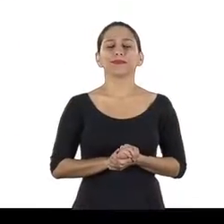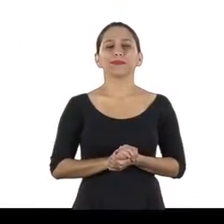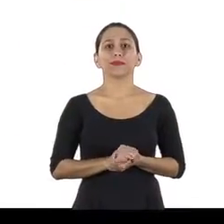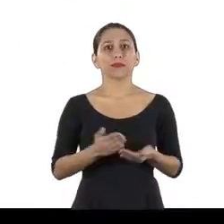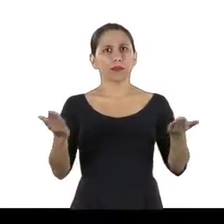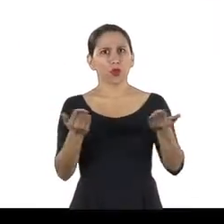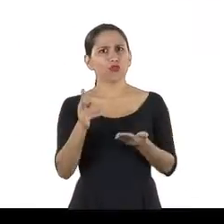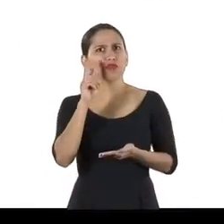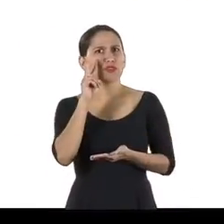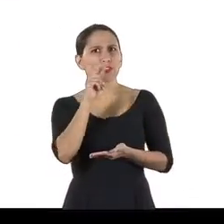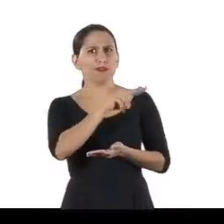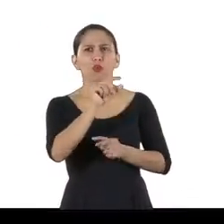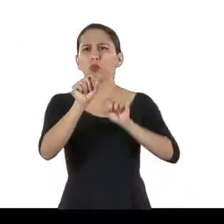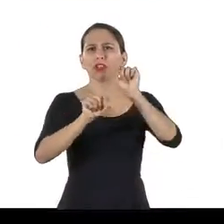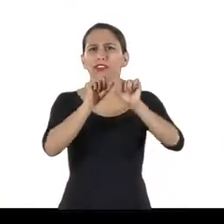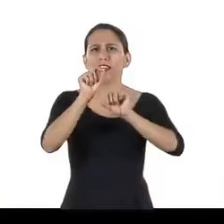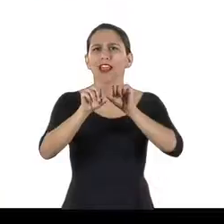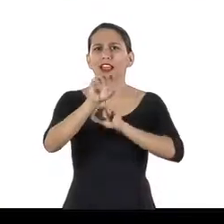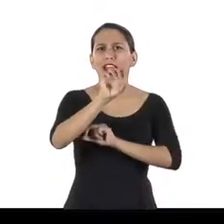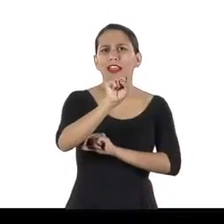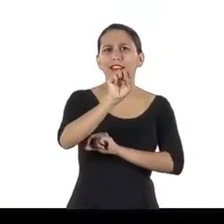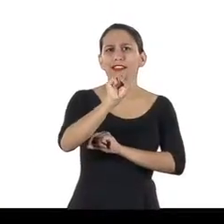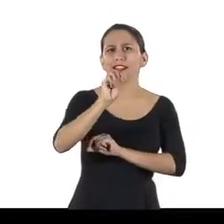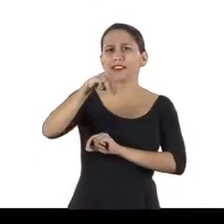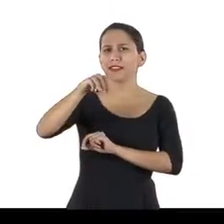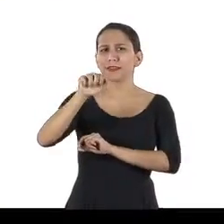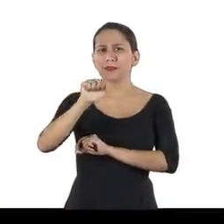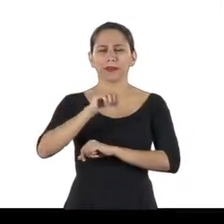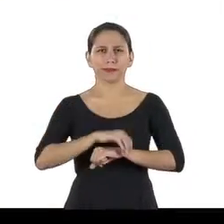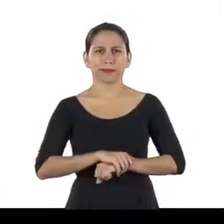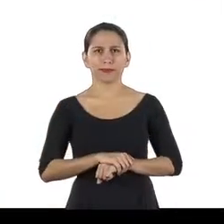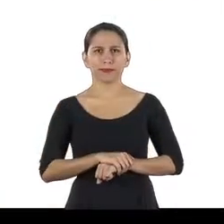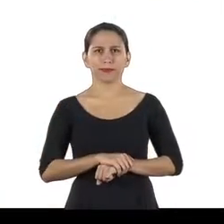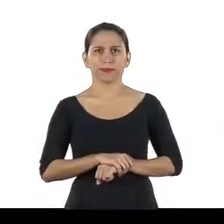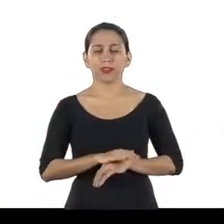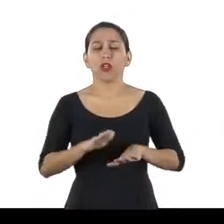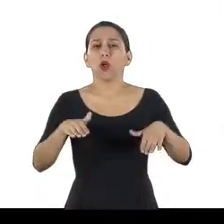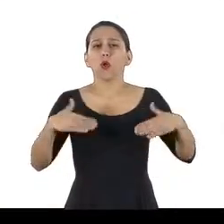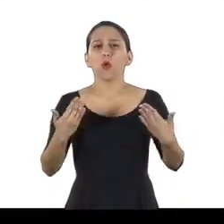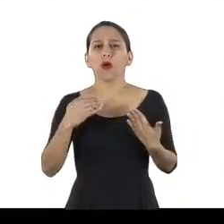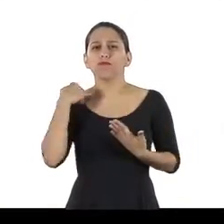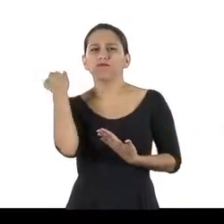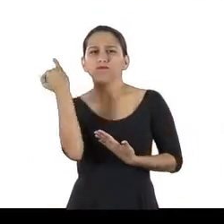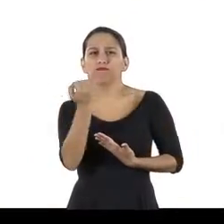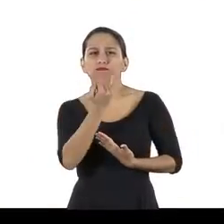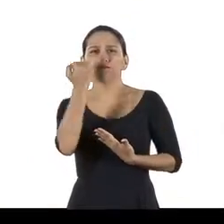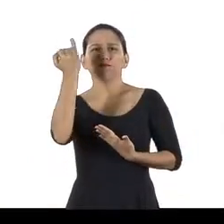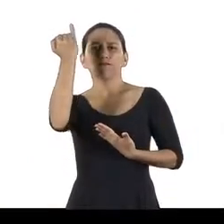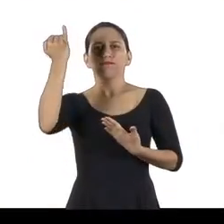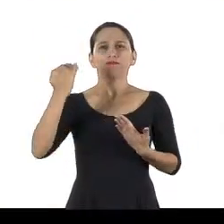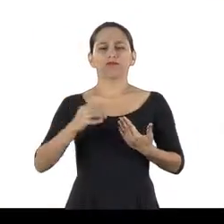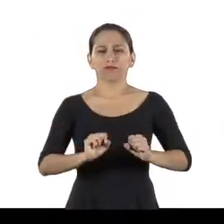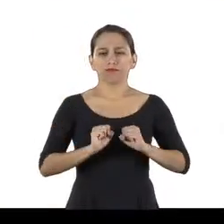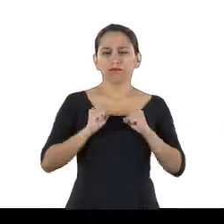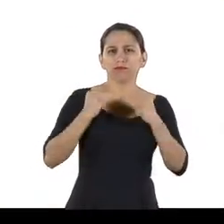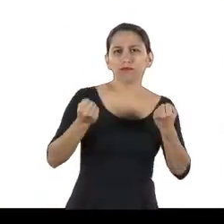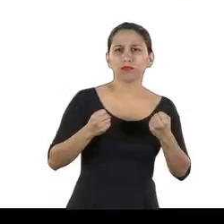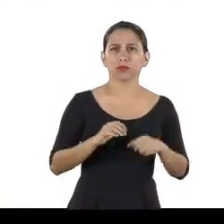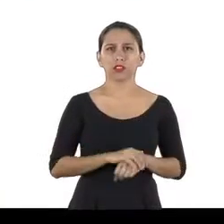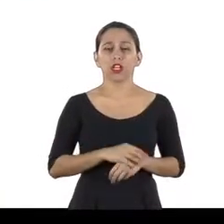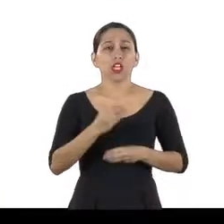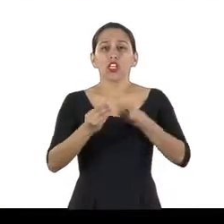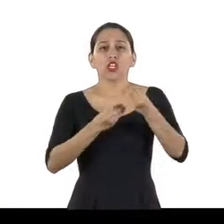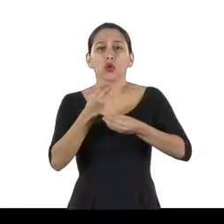gestão integrada SSMA, a importância da proatividade e como ajudar a implementar uma gestão